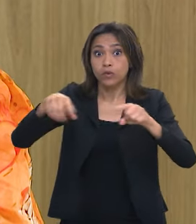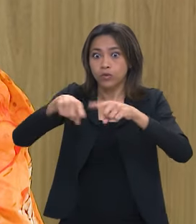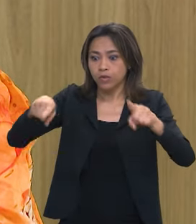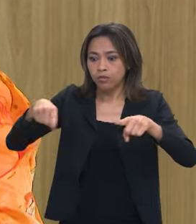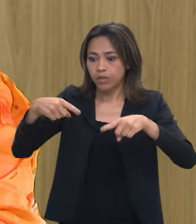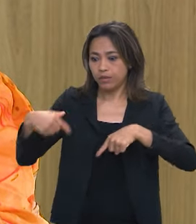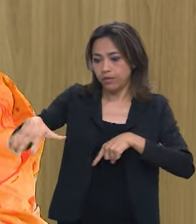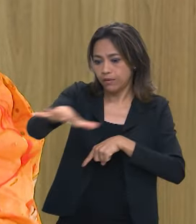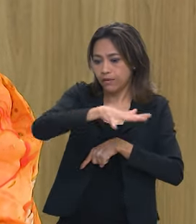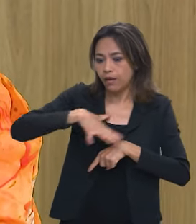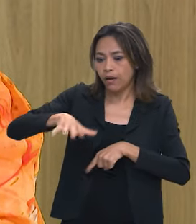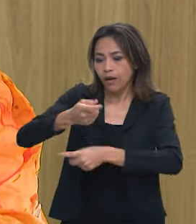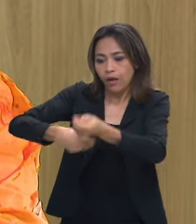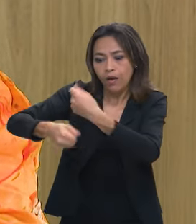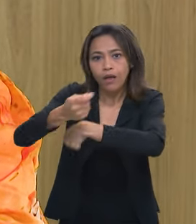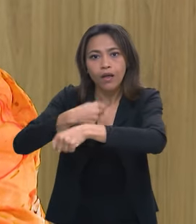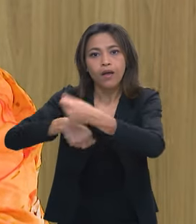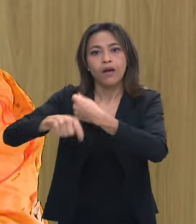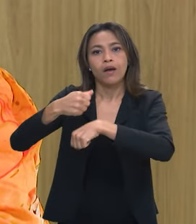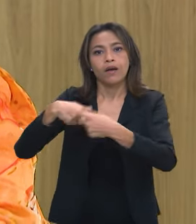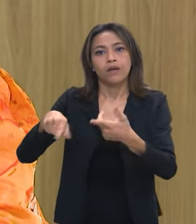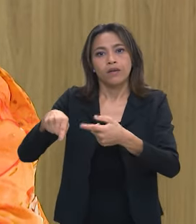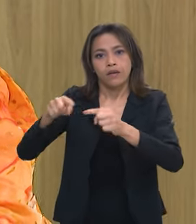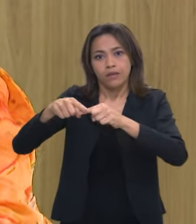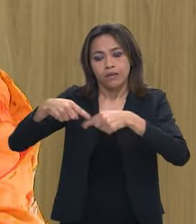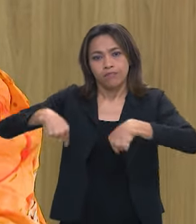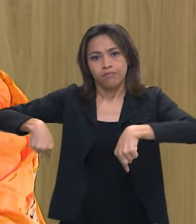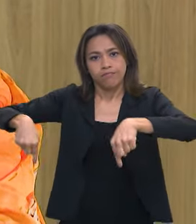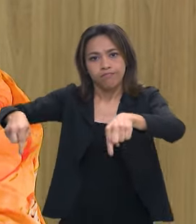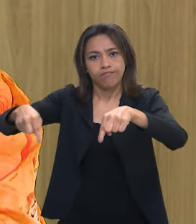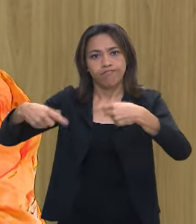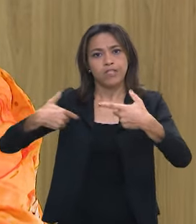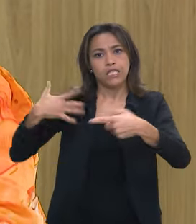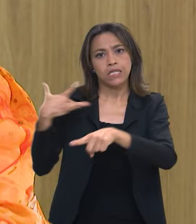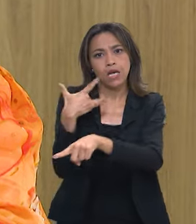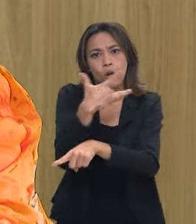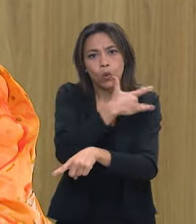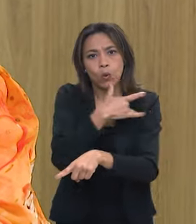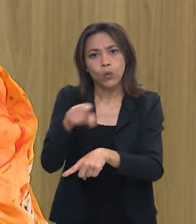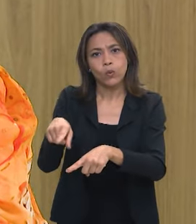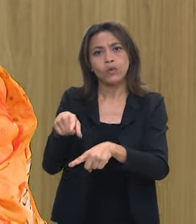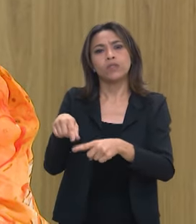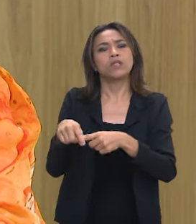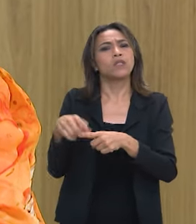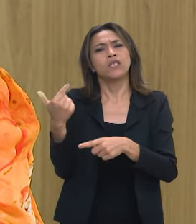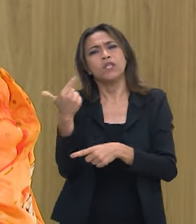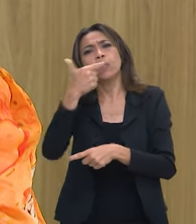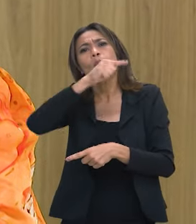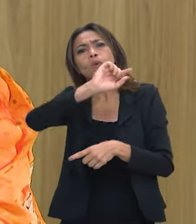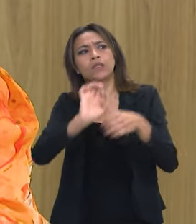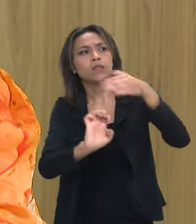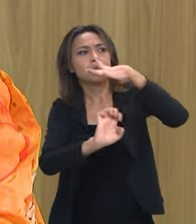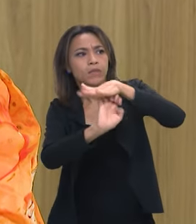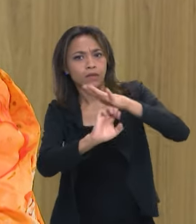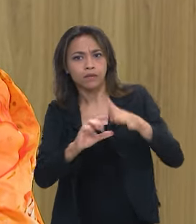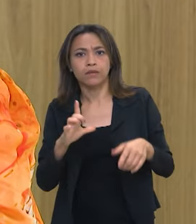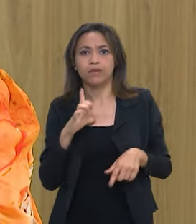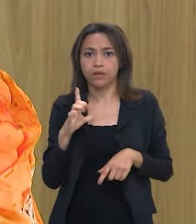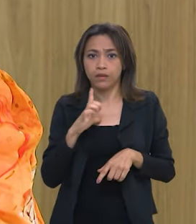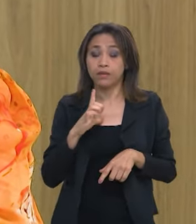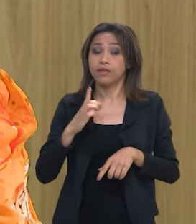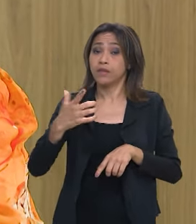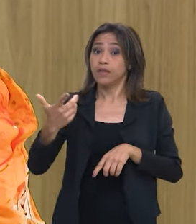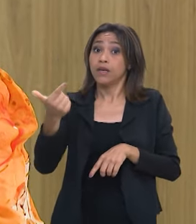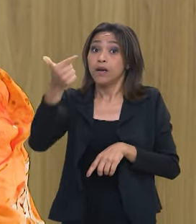industrial da saúde com destaque para a Hemobras e a autonomia que o Brasil terá